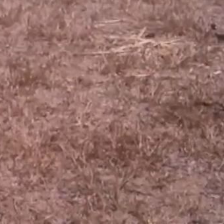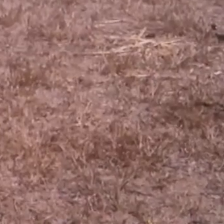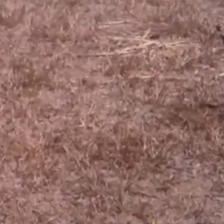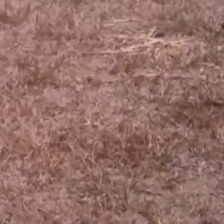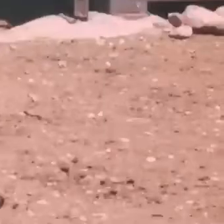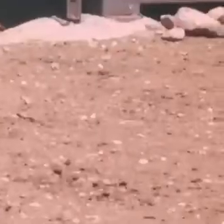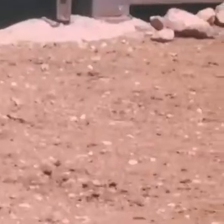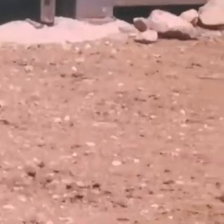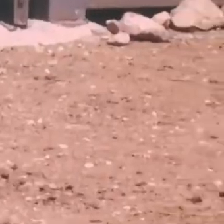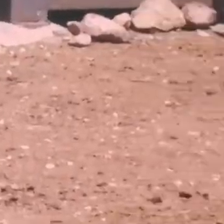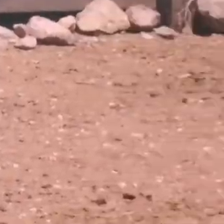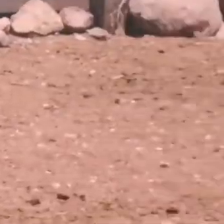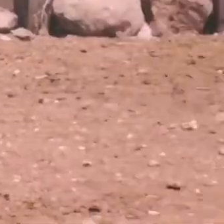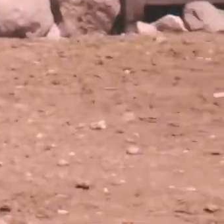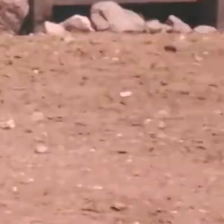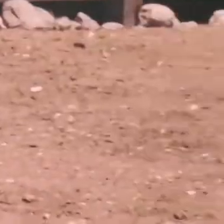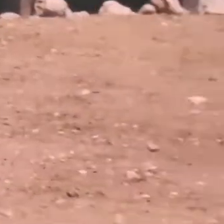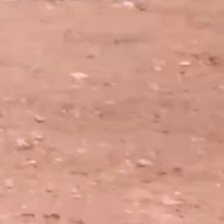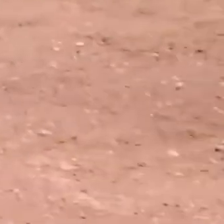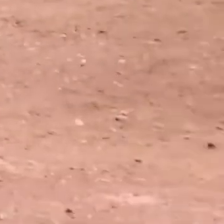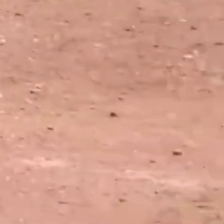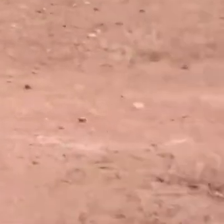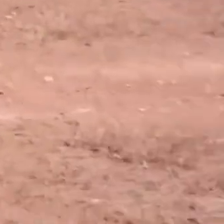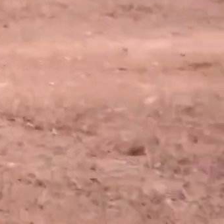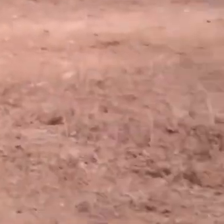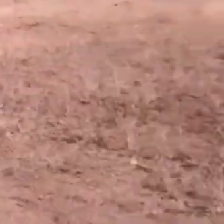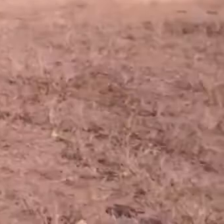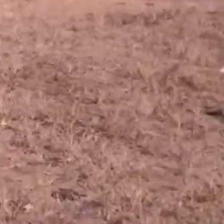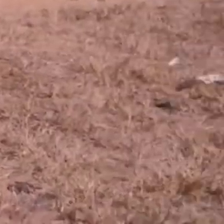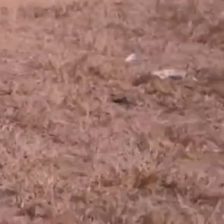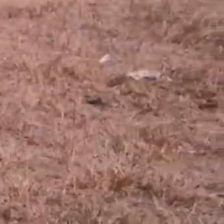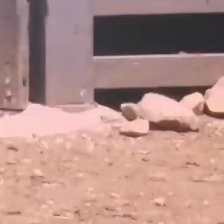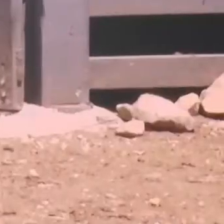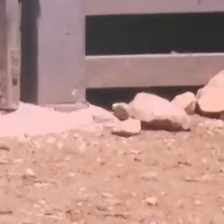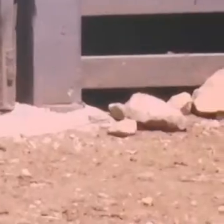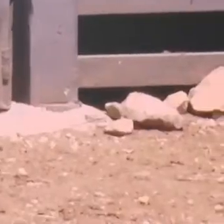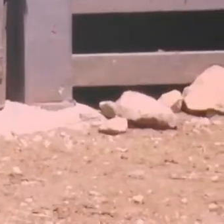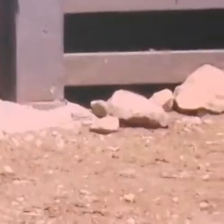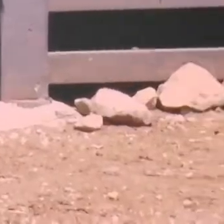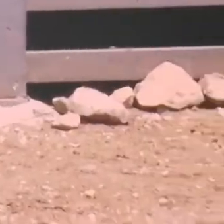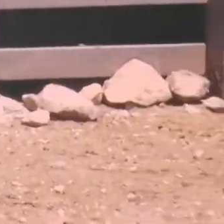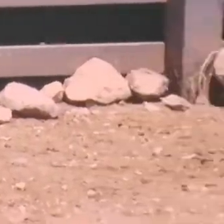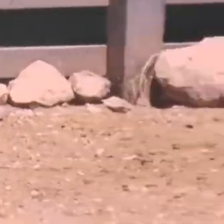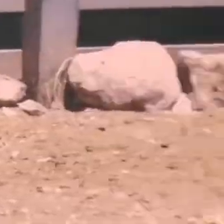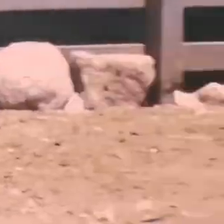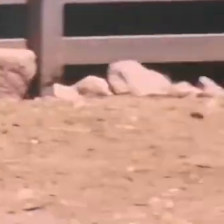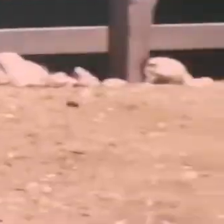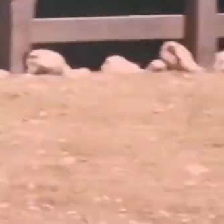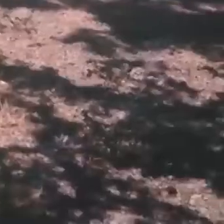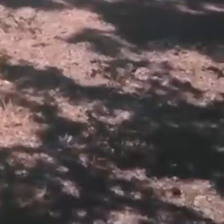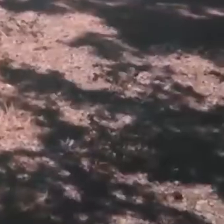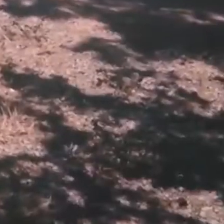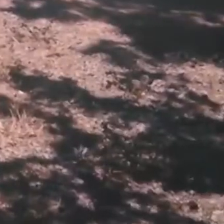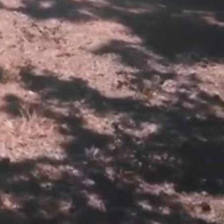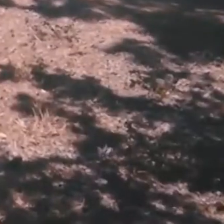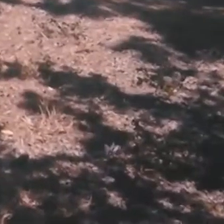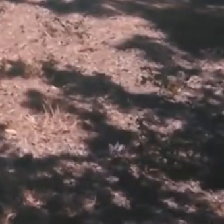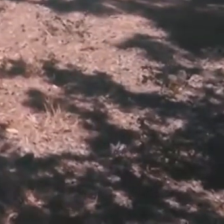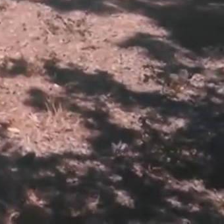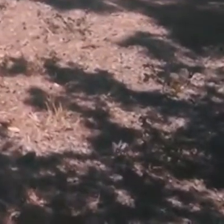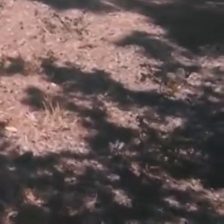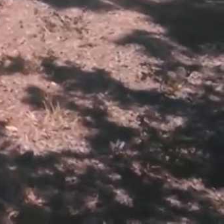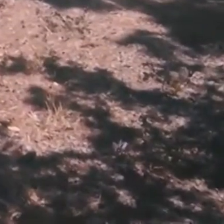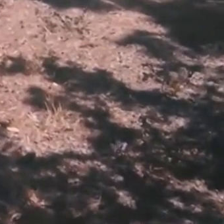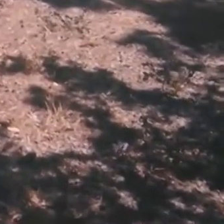para participar de cavalgadas, encontros de boiadas e reunião com os amigos para fazer seus repentes e toadas. Eu sou Piu